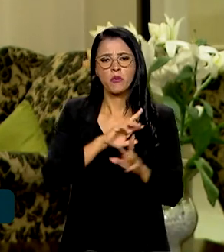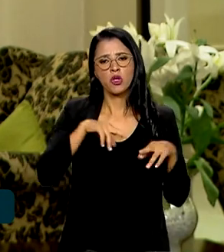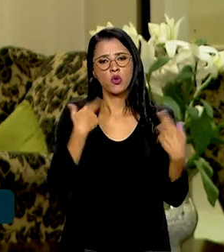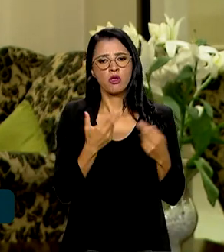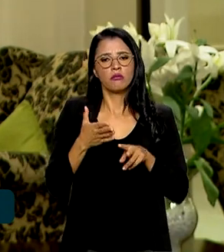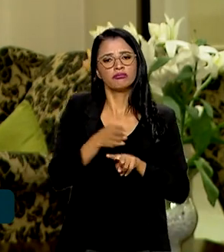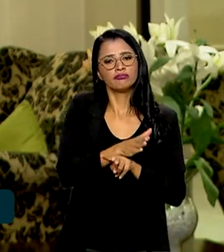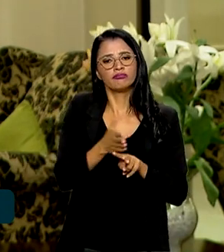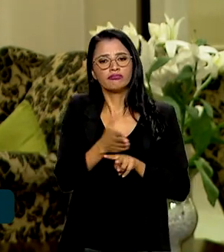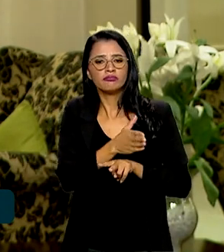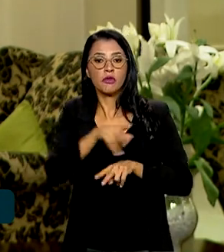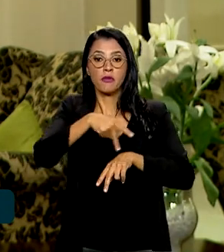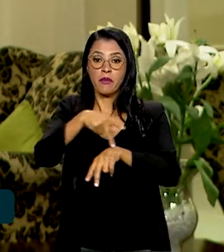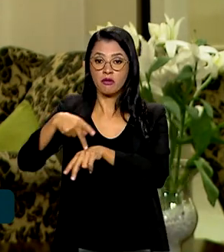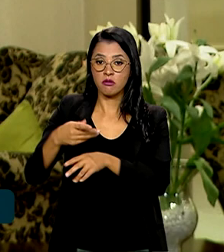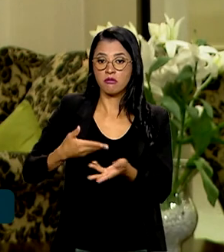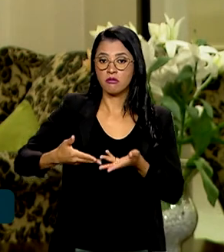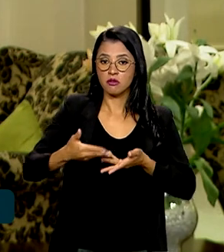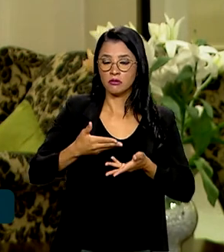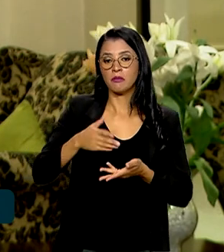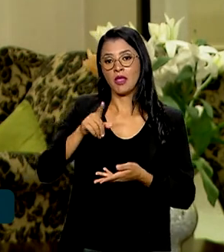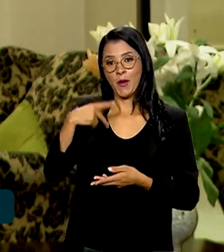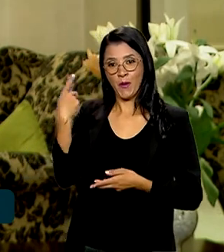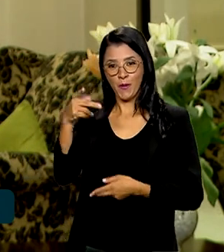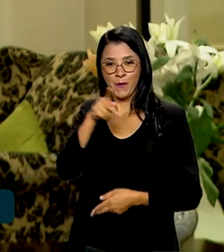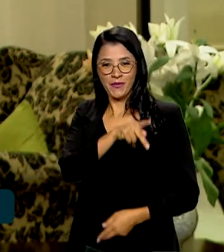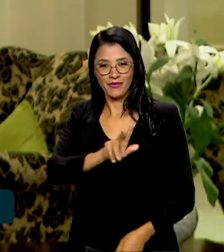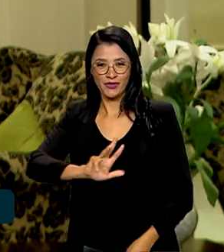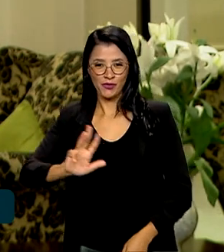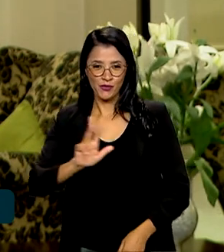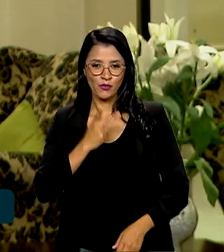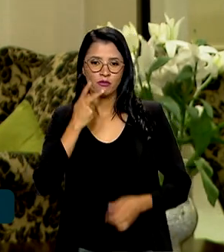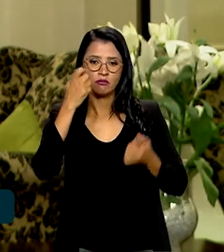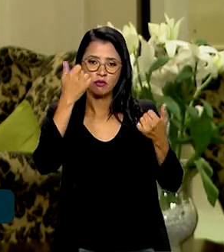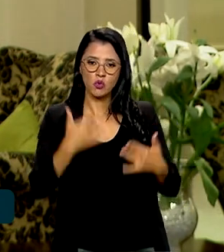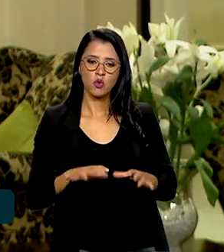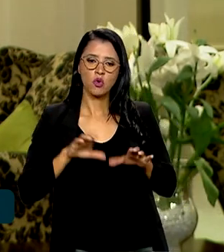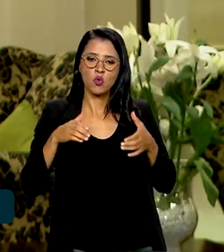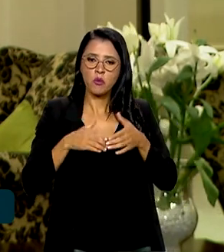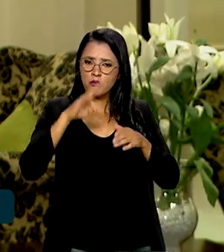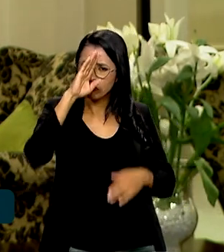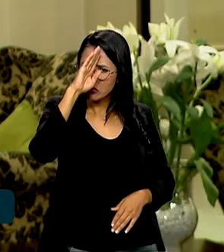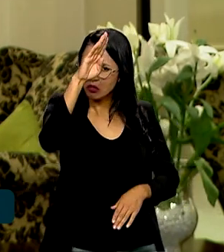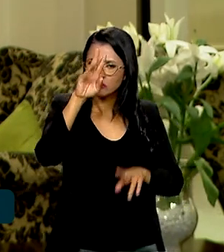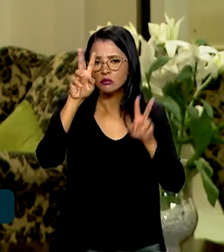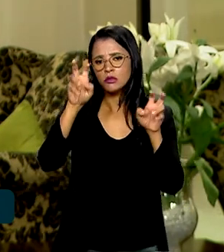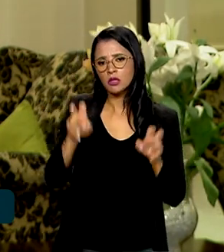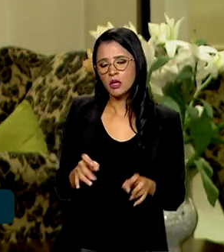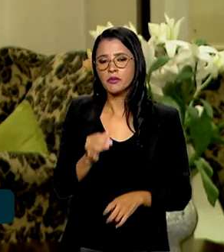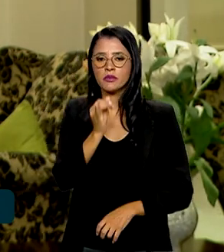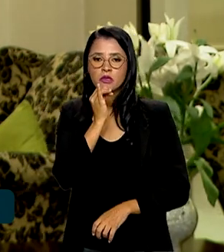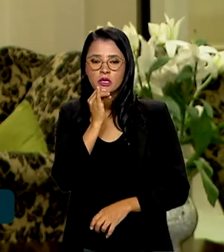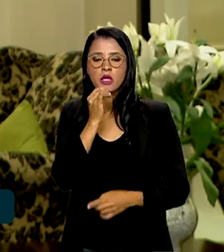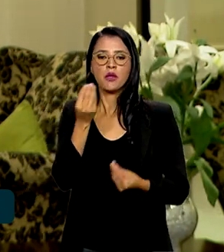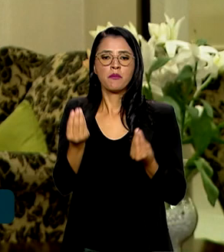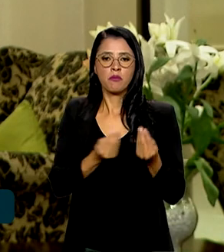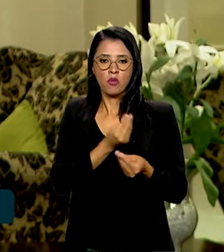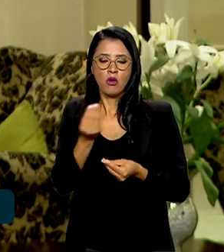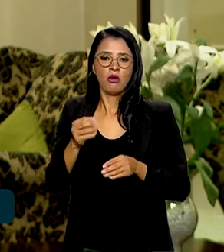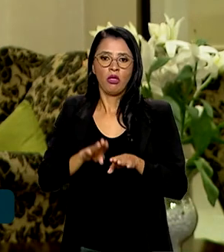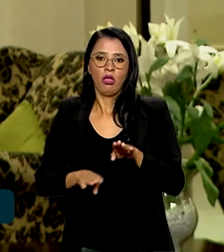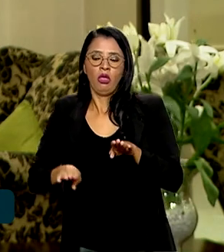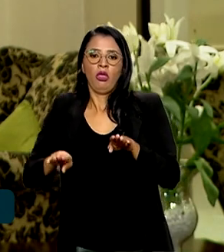bilaterais. De acordo com o presidente Lula, a cúpula vai priorizar temas como o enfrentamento às